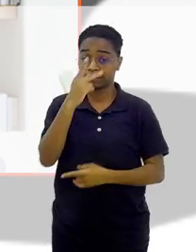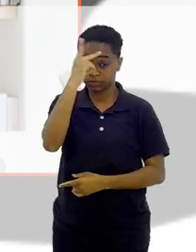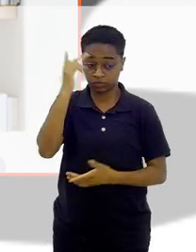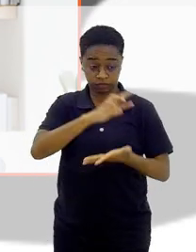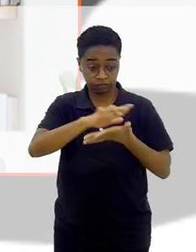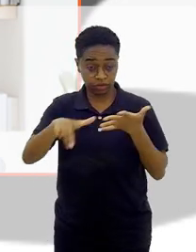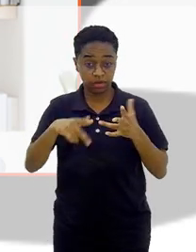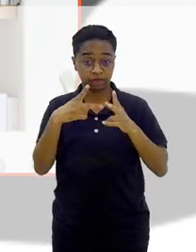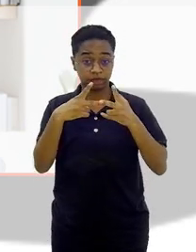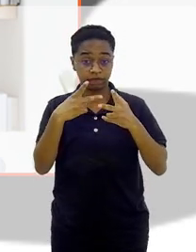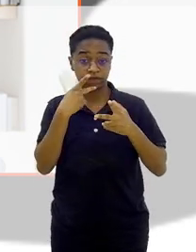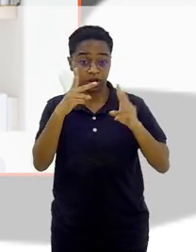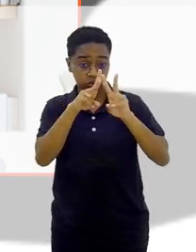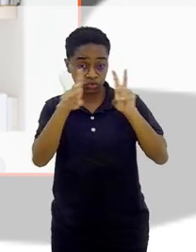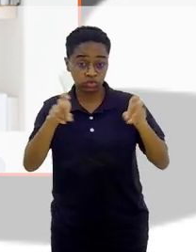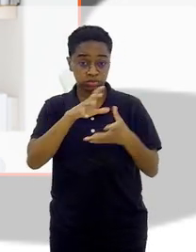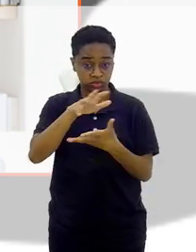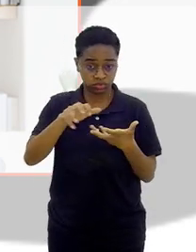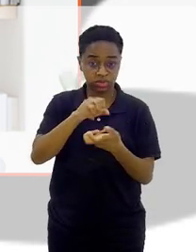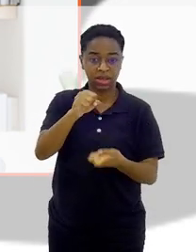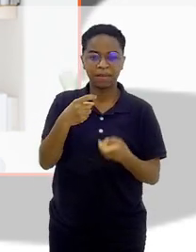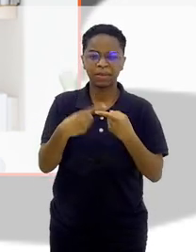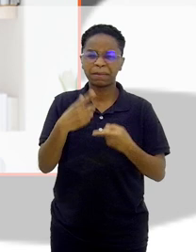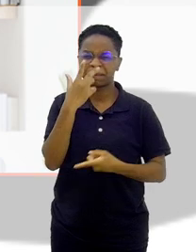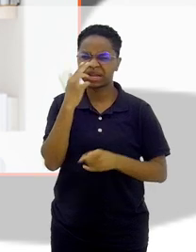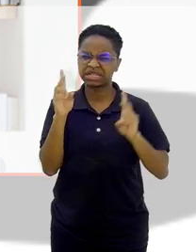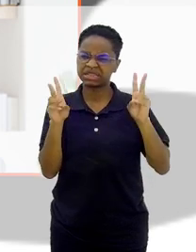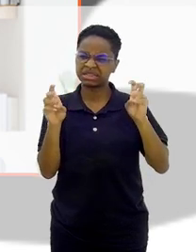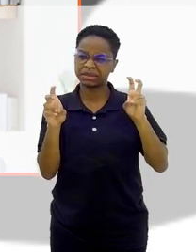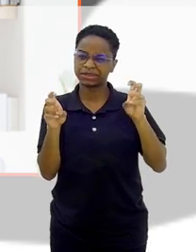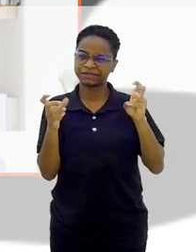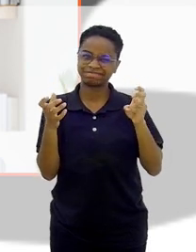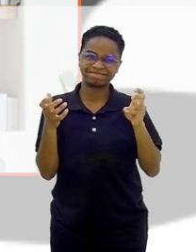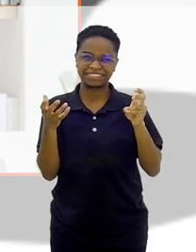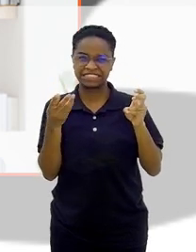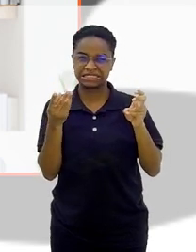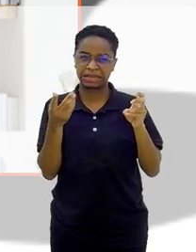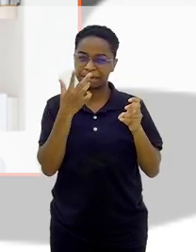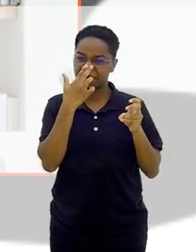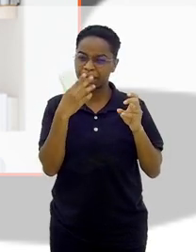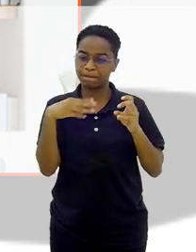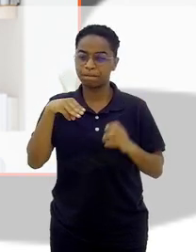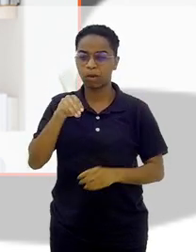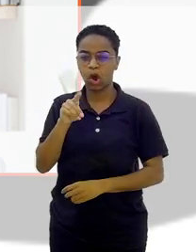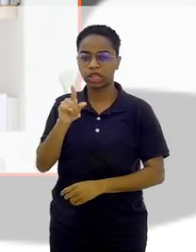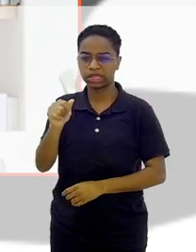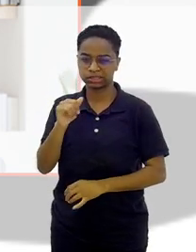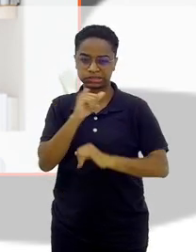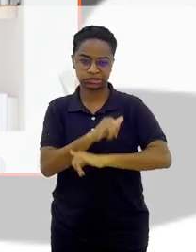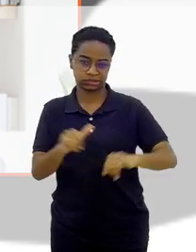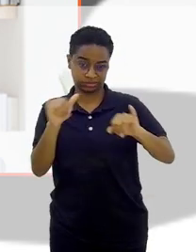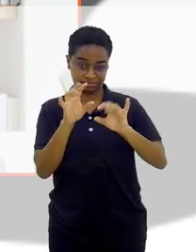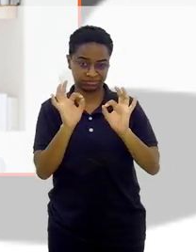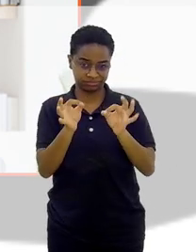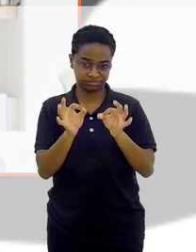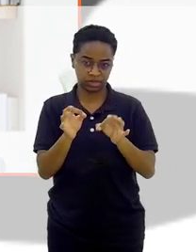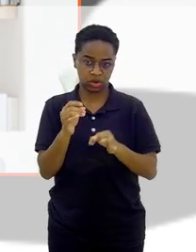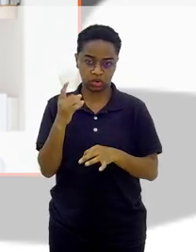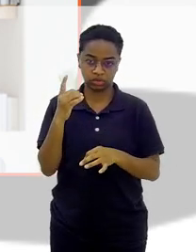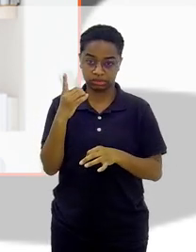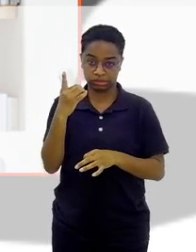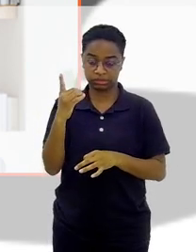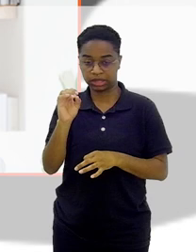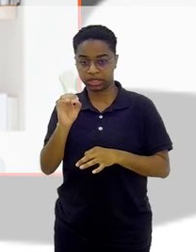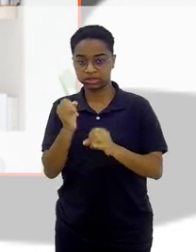fala de sustentabilidade. É uma causa que se tornou, vamos dizer, até uma questão de meio que caiu numa moda de uma década pra